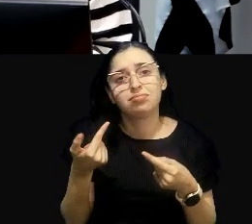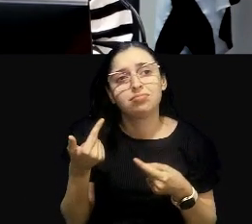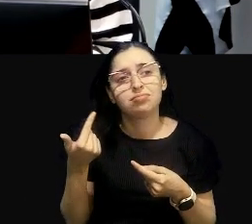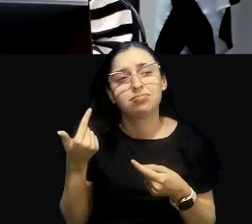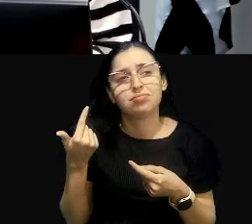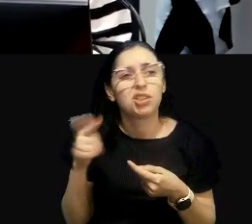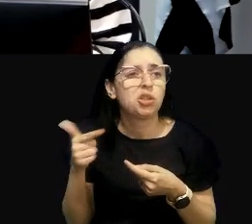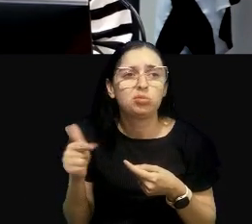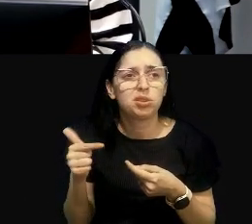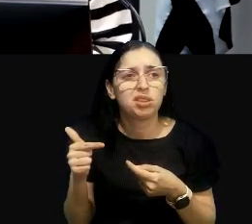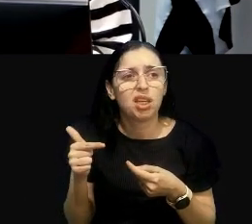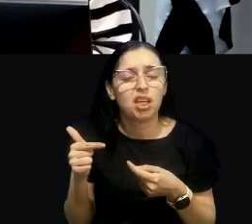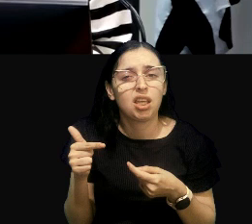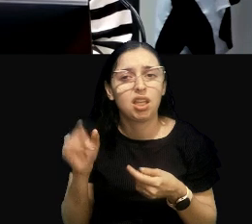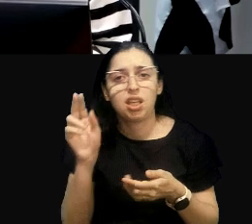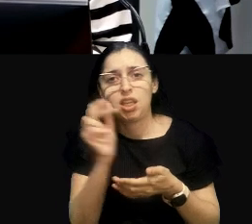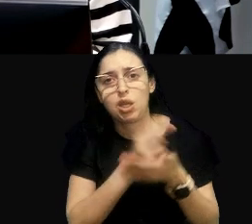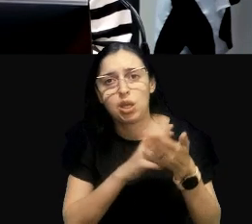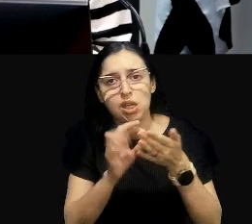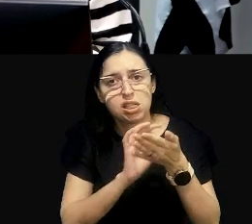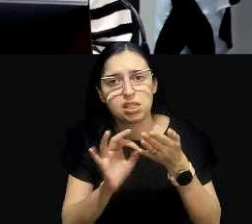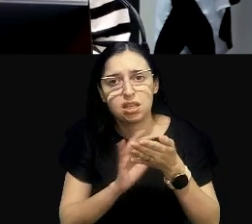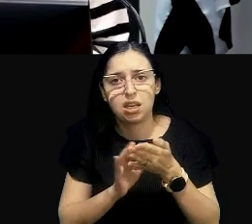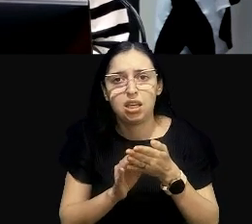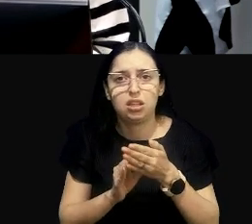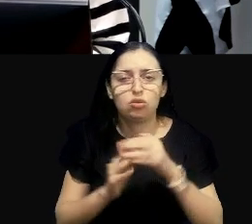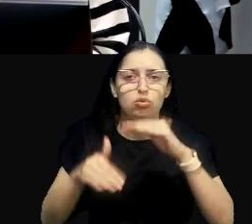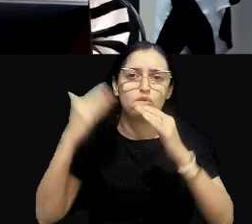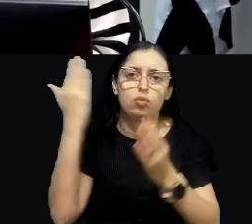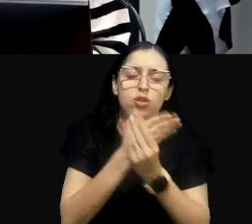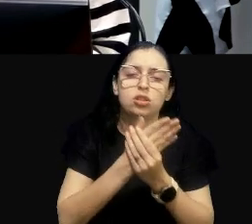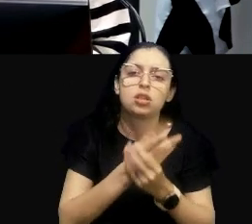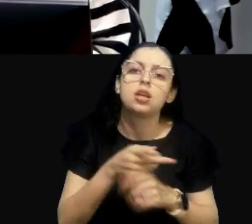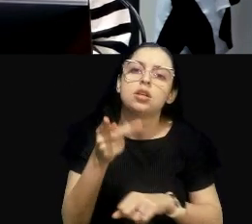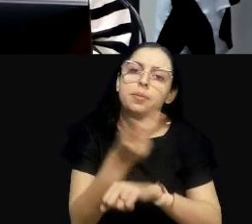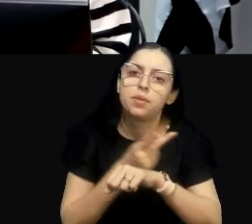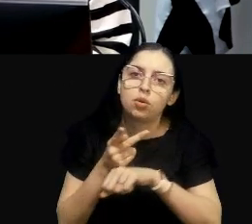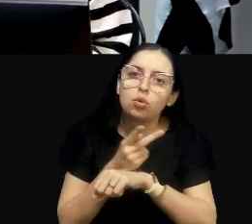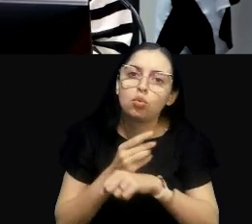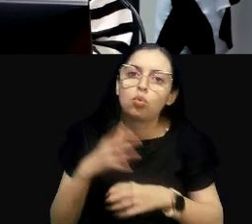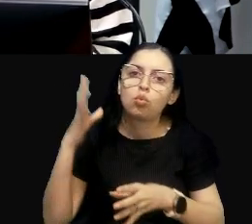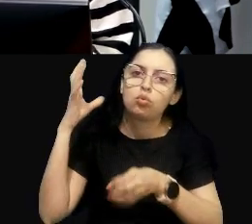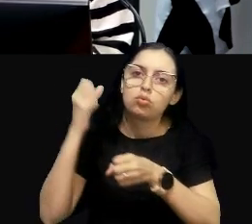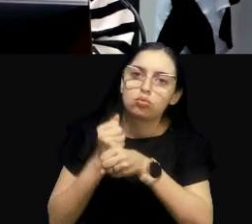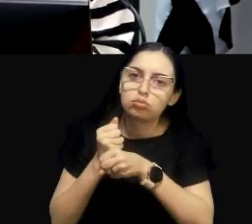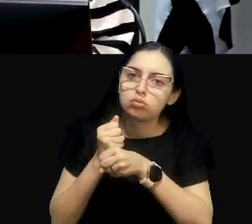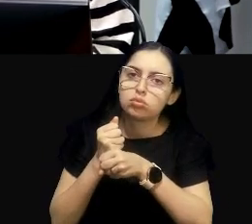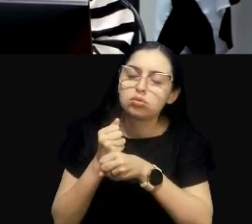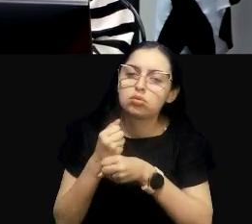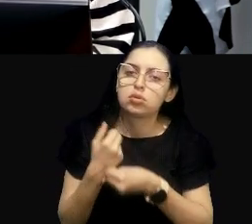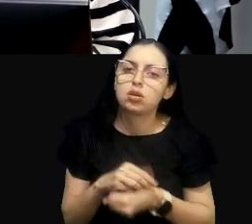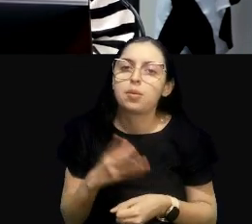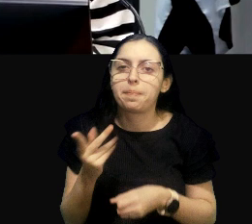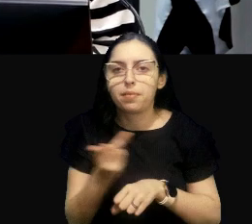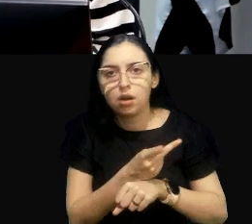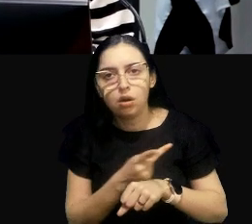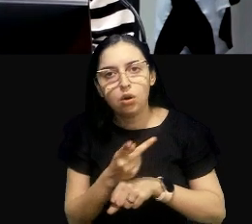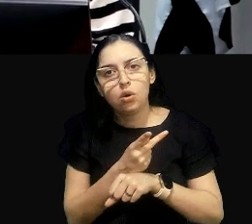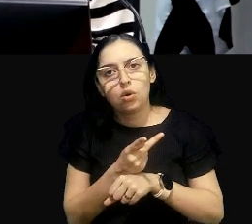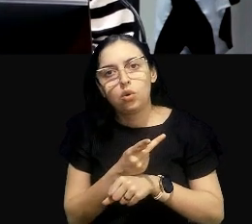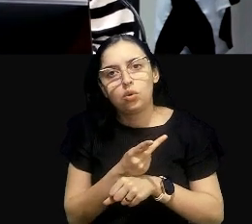registros no processo. Busque nos dados. Busque nos